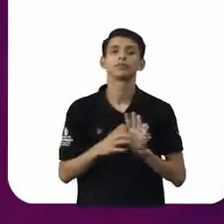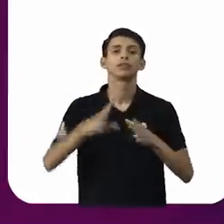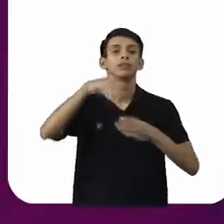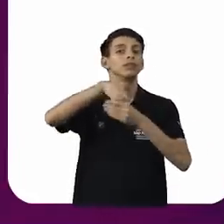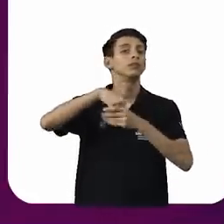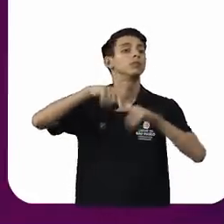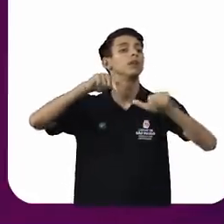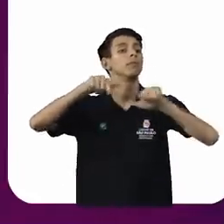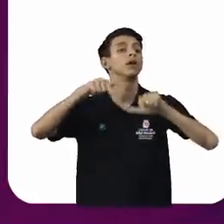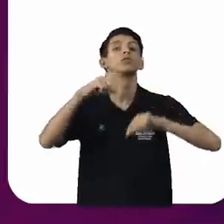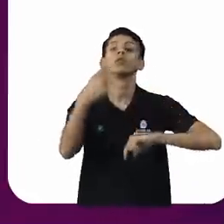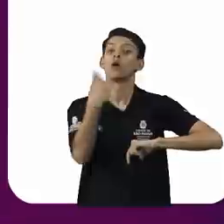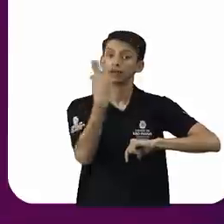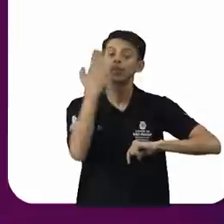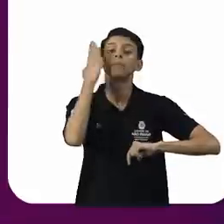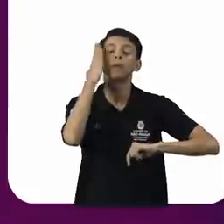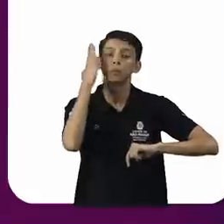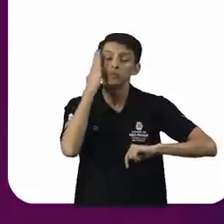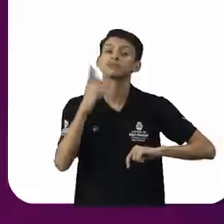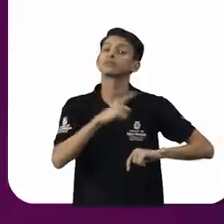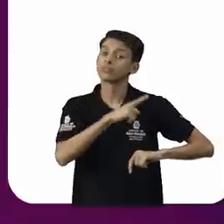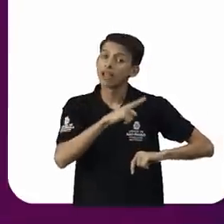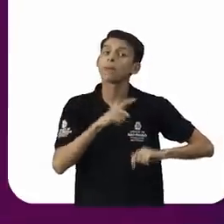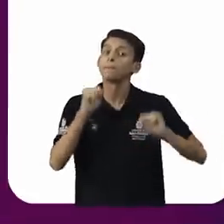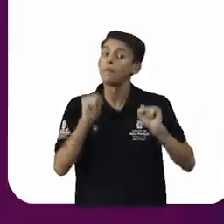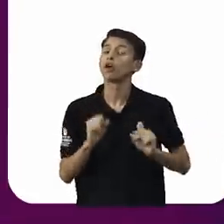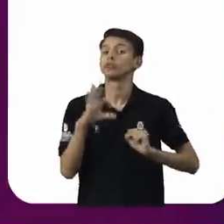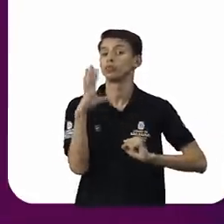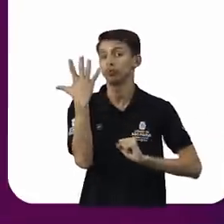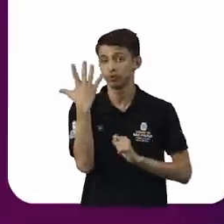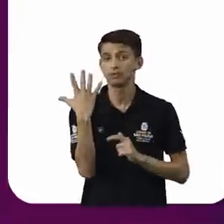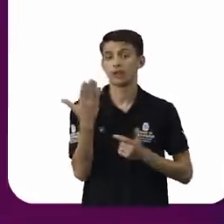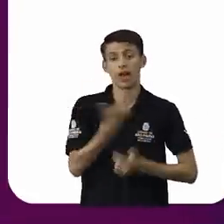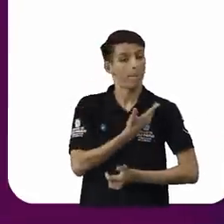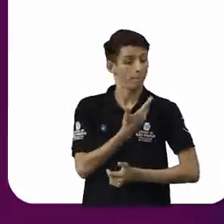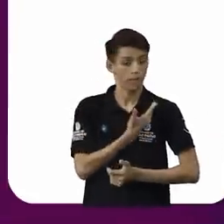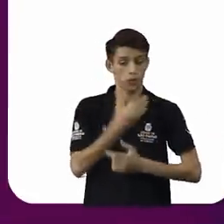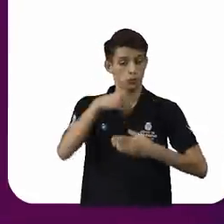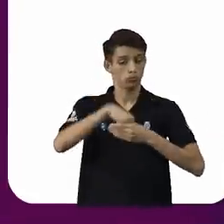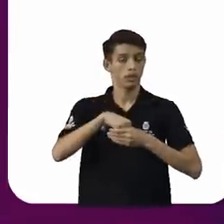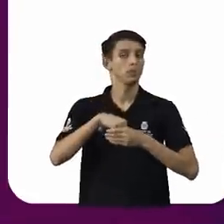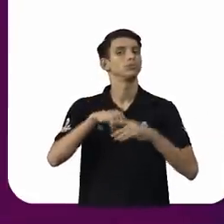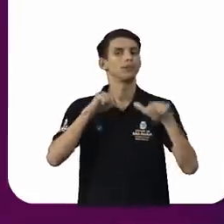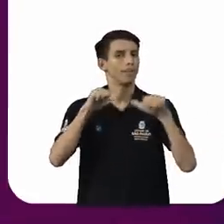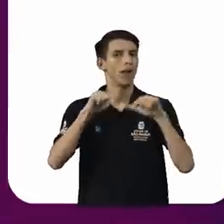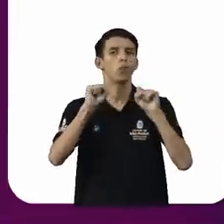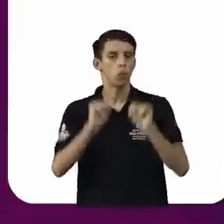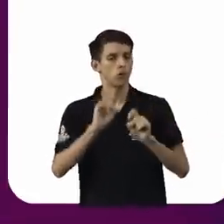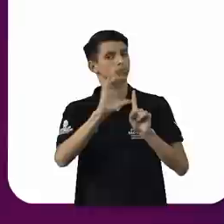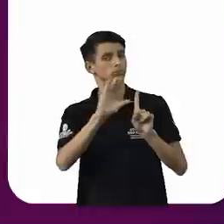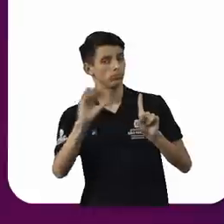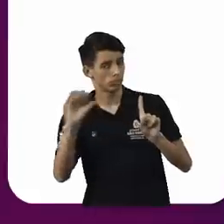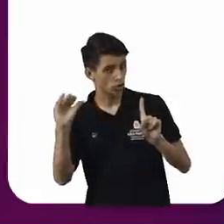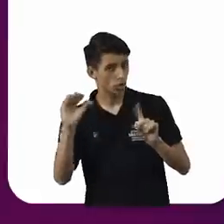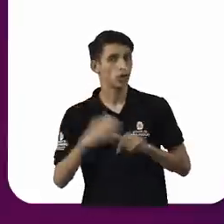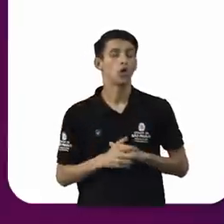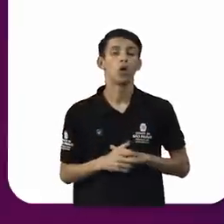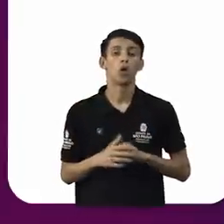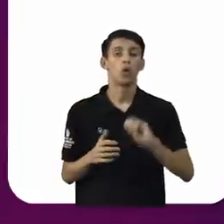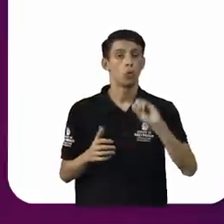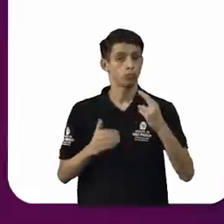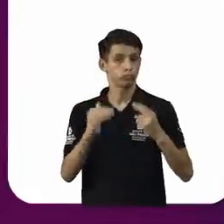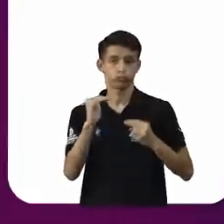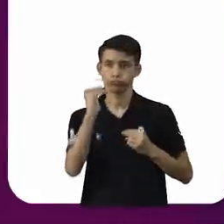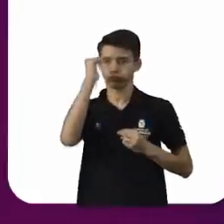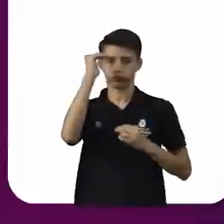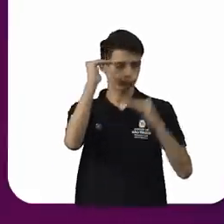sabemos que esses atos, eles podem ocorrer também entre colegas, também de um subordinado em relação à sua chefia, por um